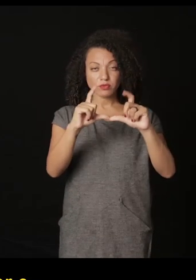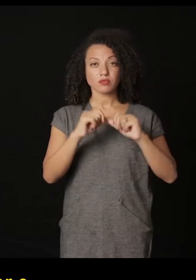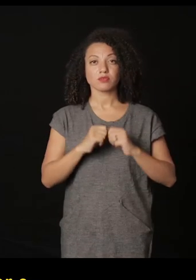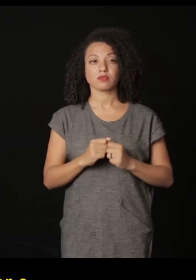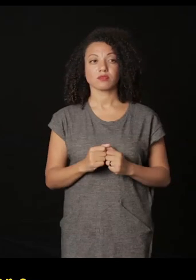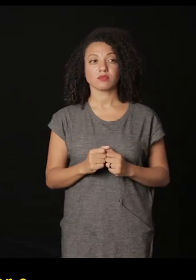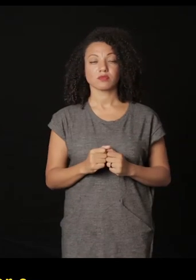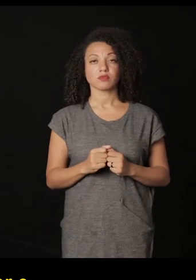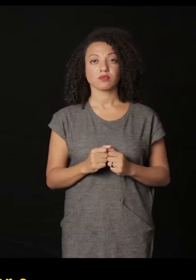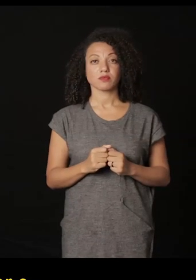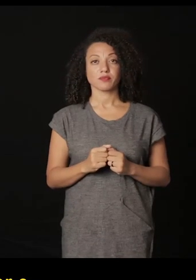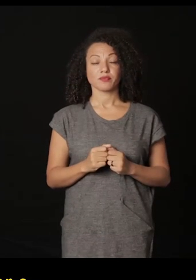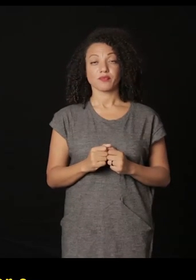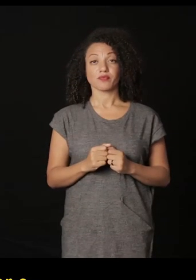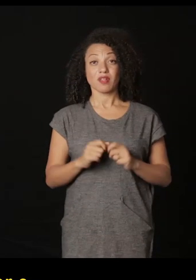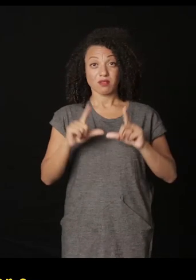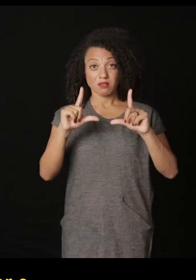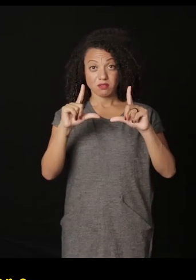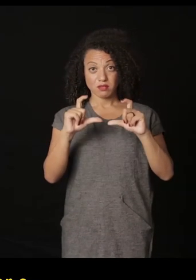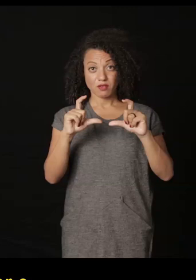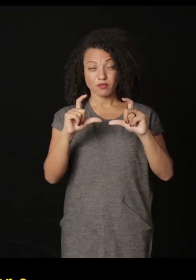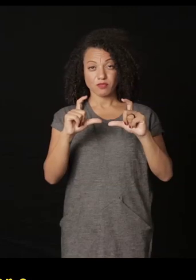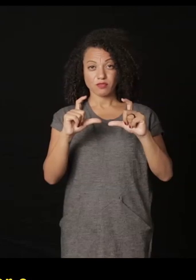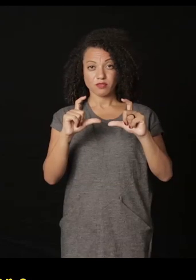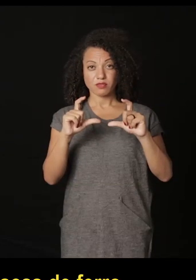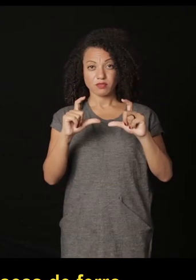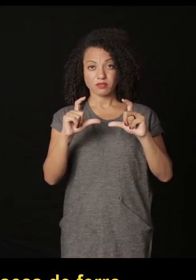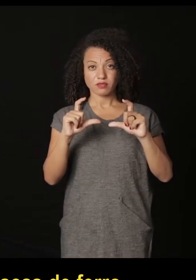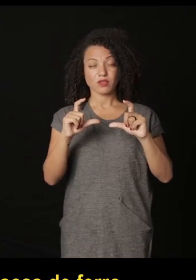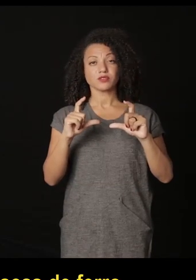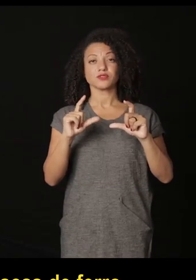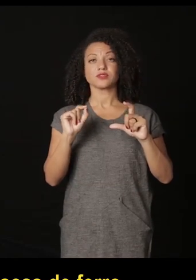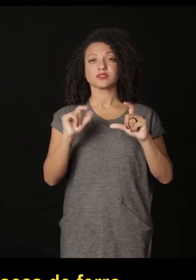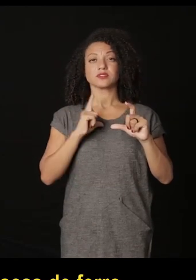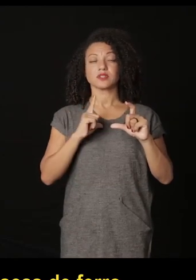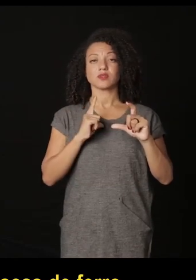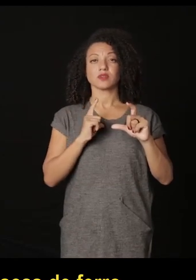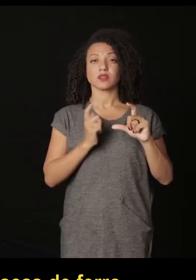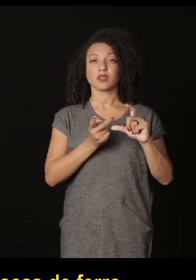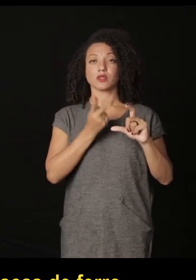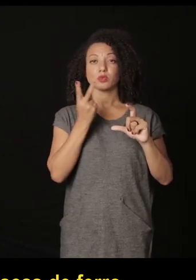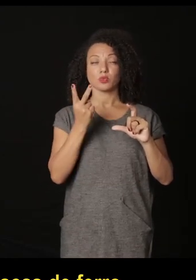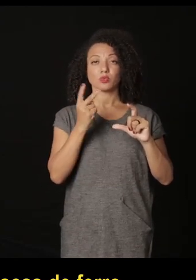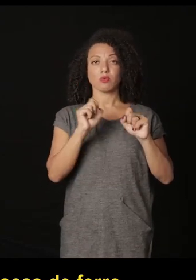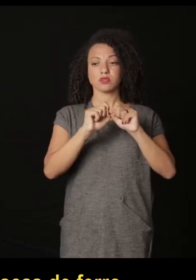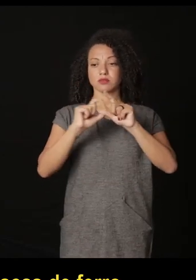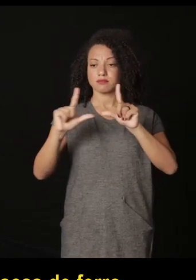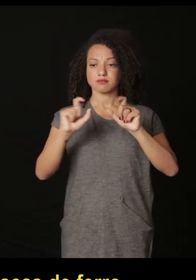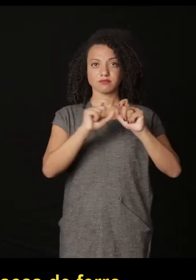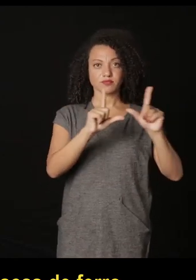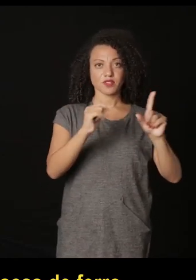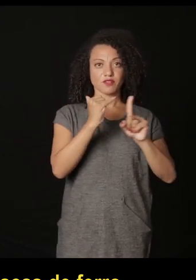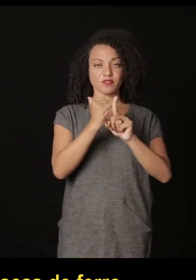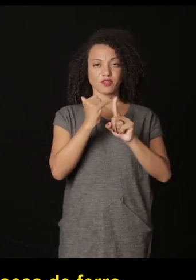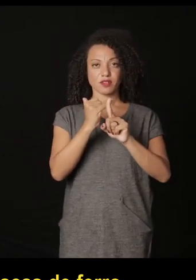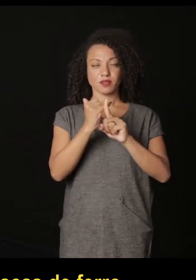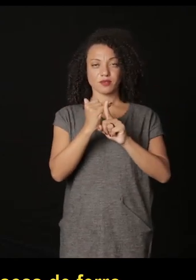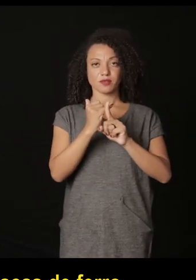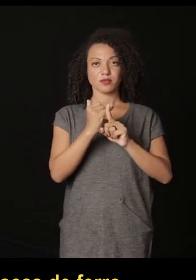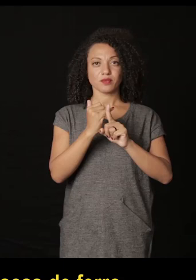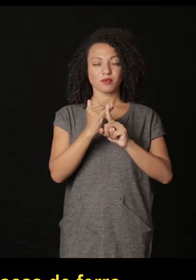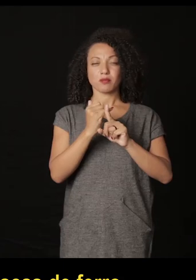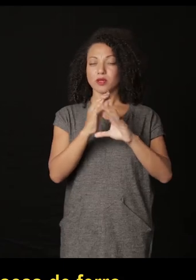Hitler e no centro de fotografia temos feito um sandwich entre duas placas de hierro